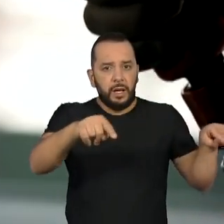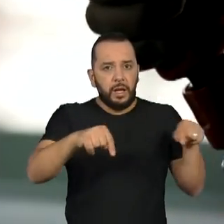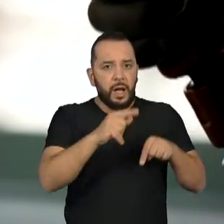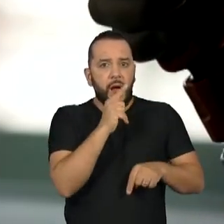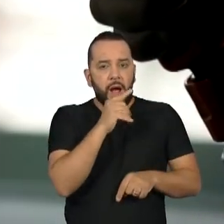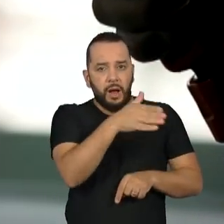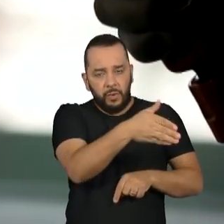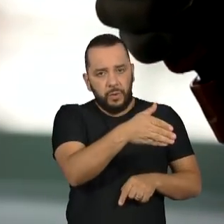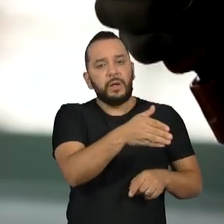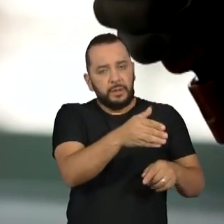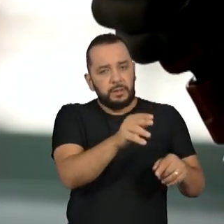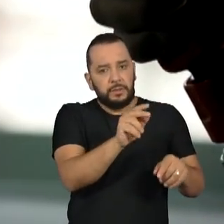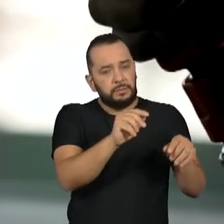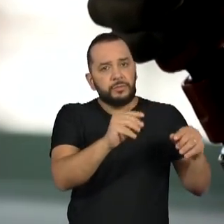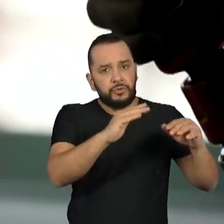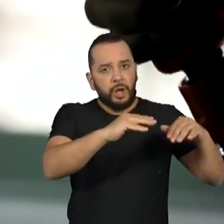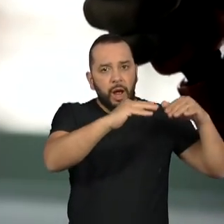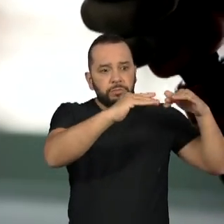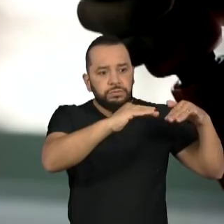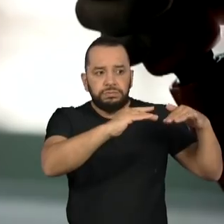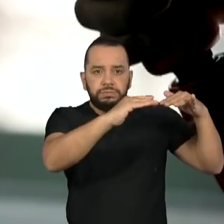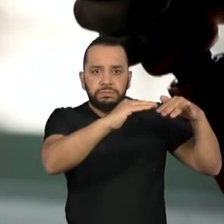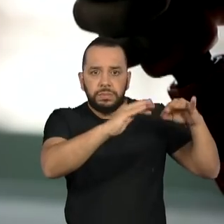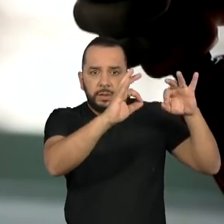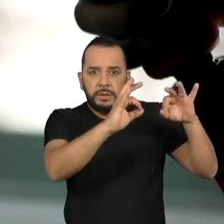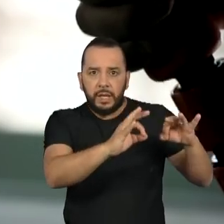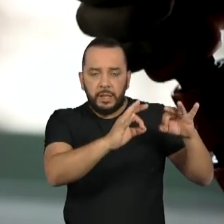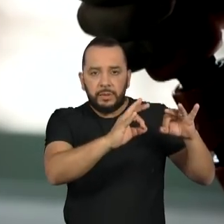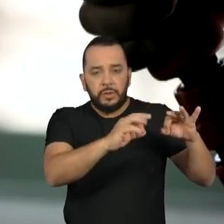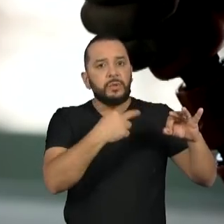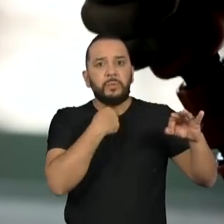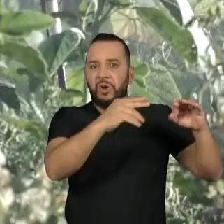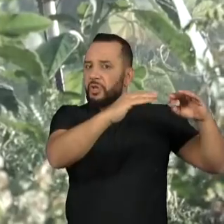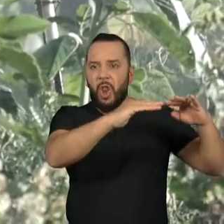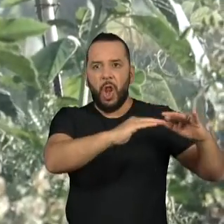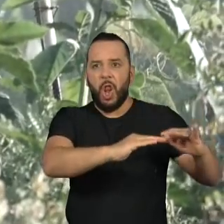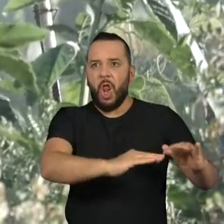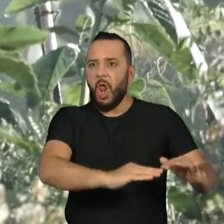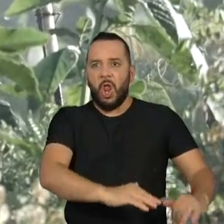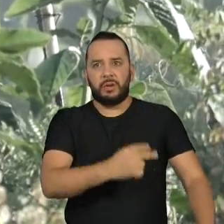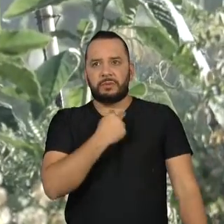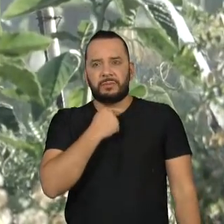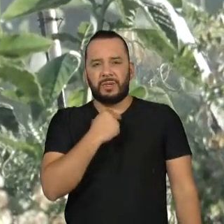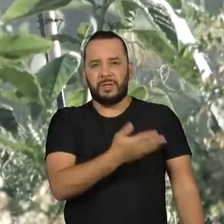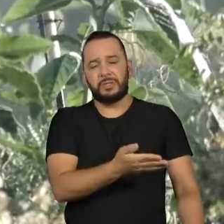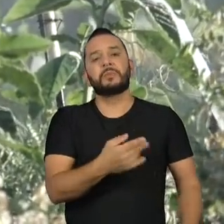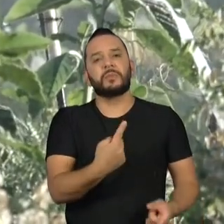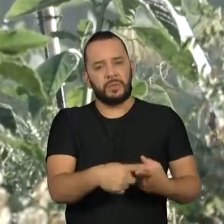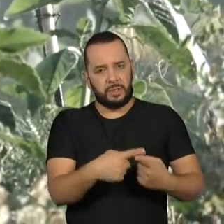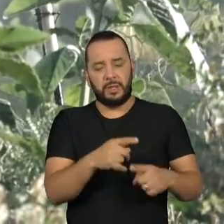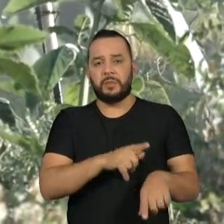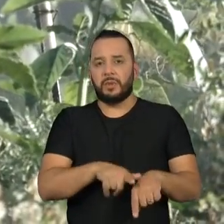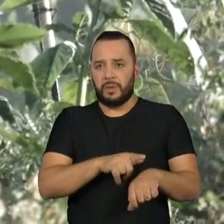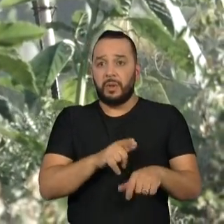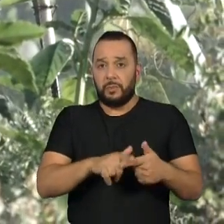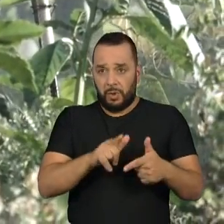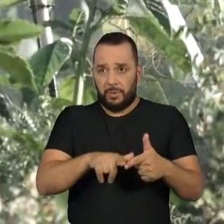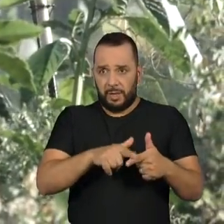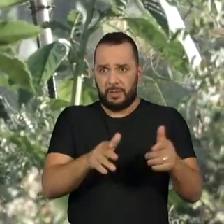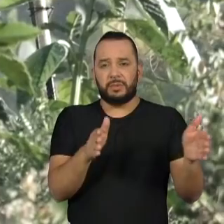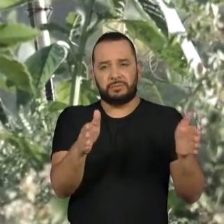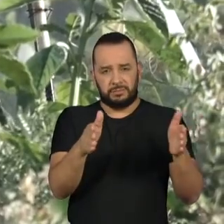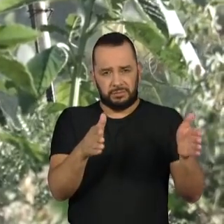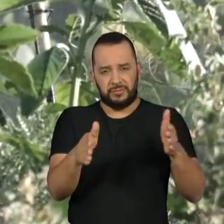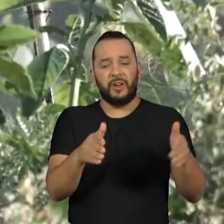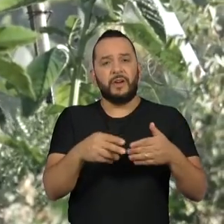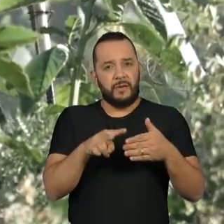num nível minimamente adequado para tentar reduzir o impacto dessa crise que deve se estender até o início do